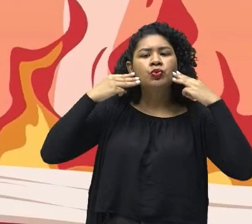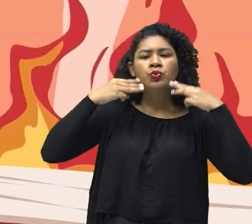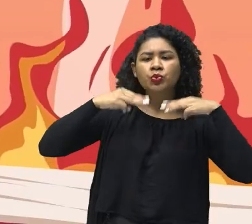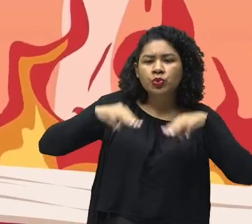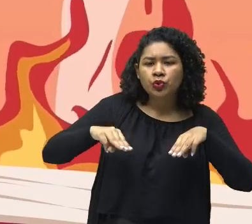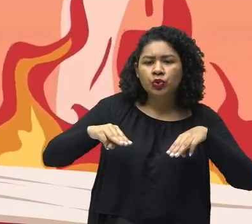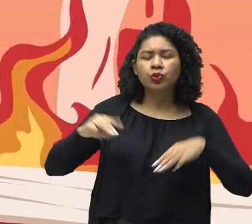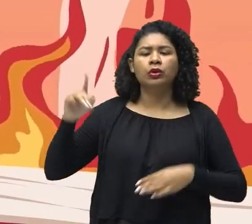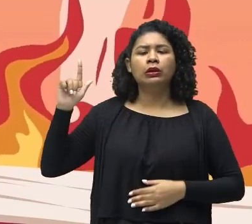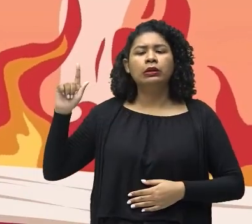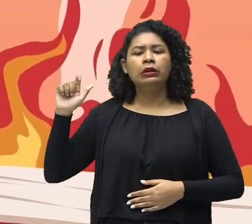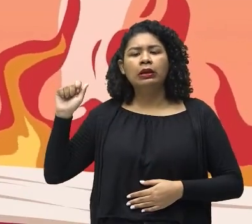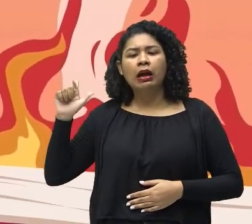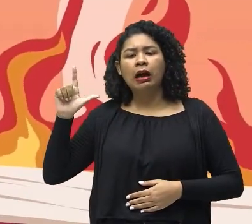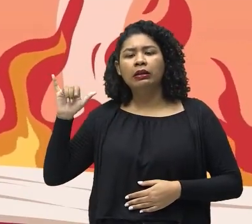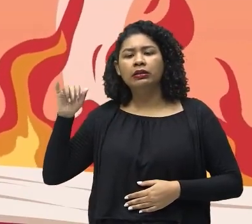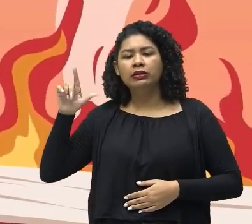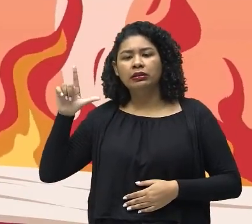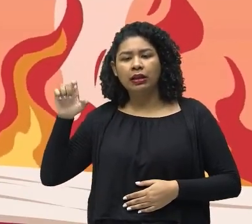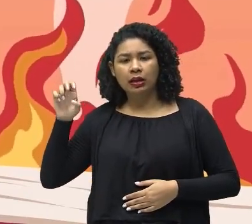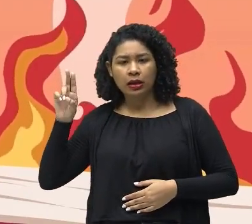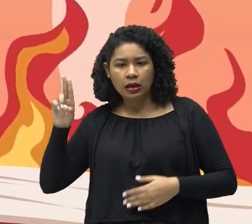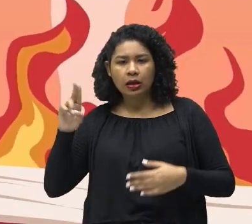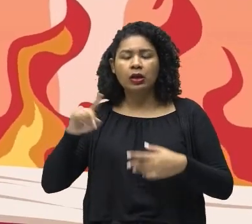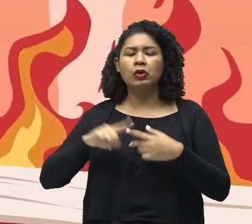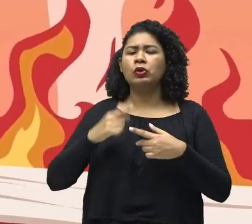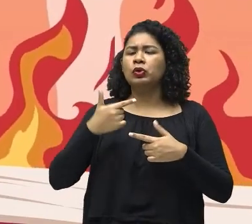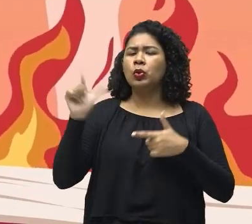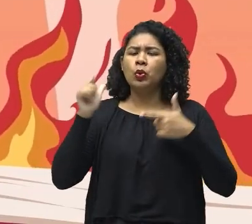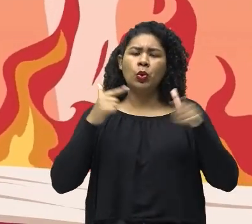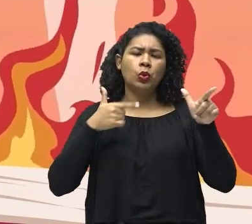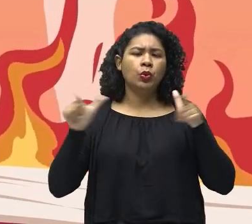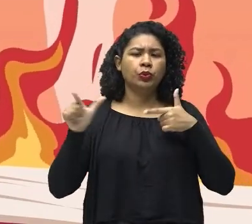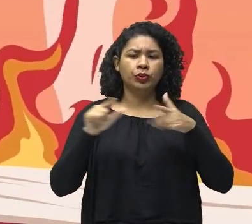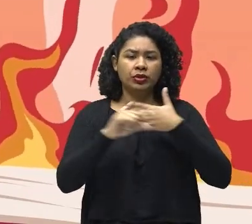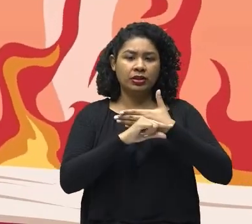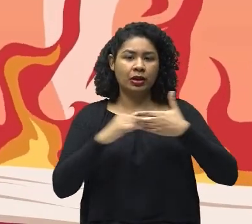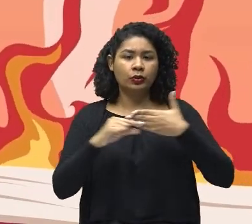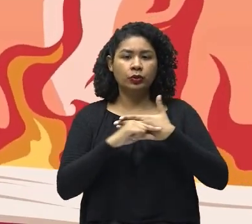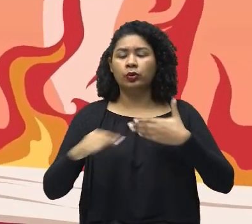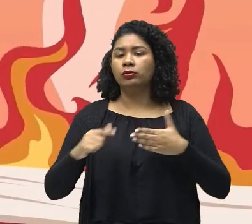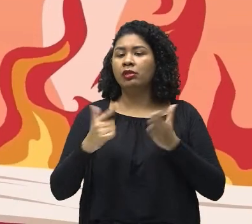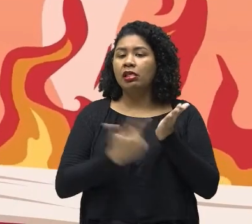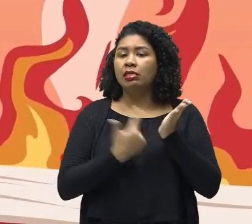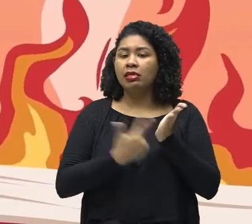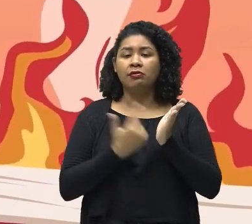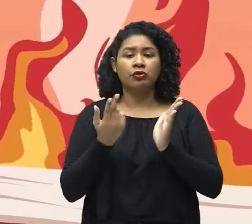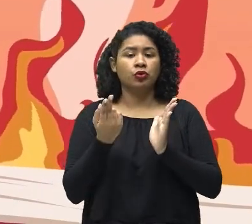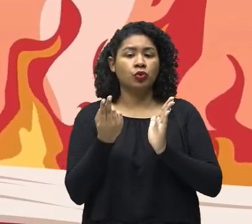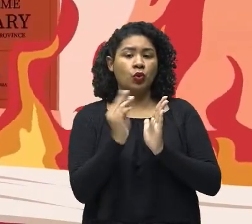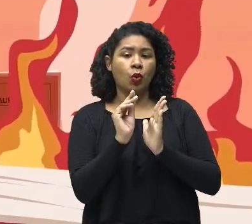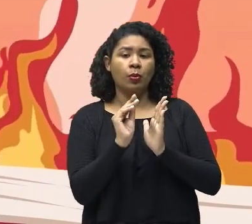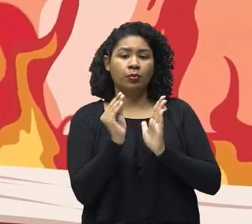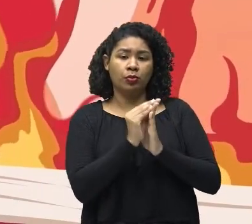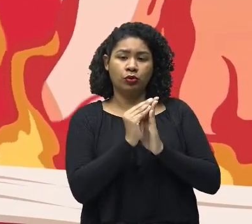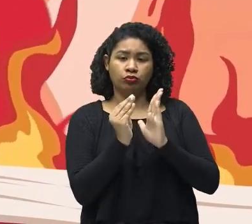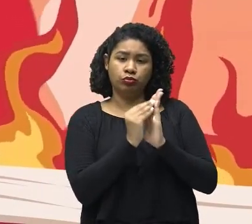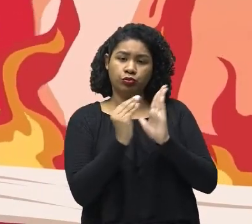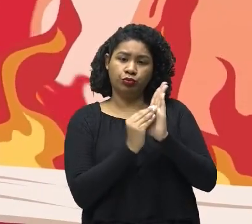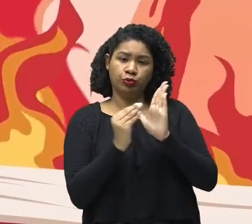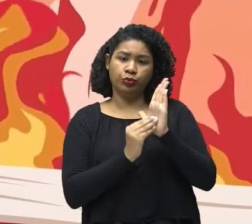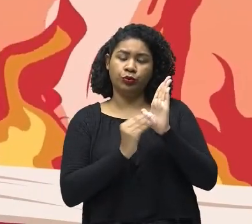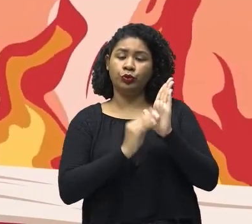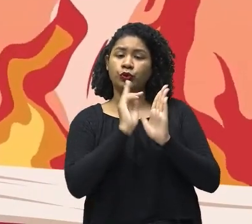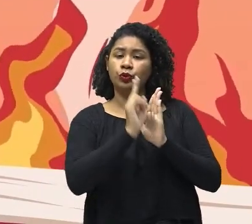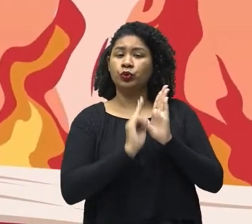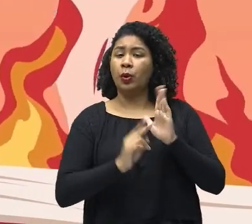Kepler, Bacon, Rousseau, Darwin, entre outros, Tiveram seus livros listados Para que fossem proibidos